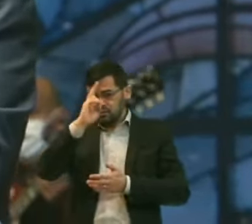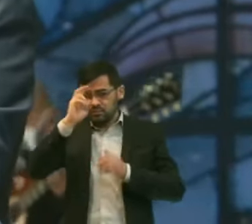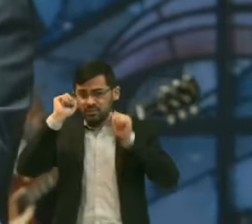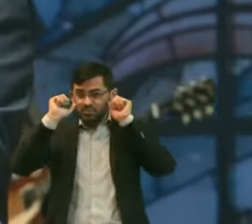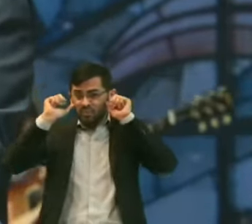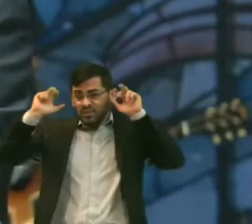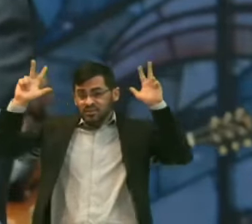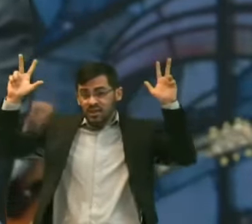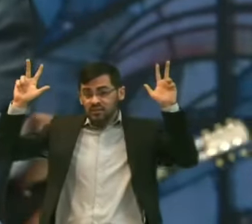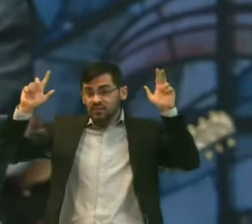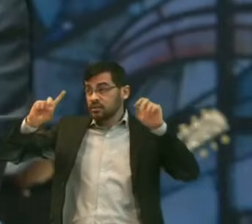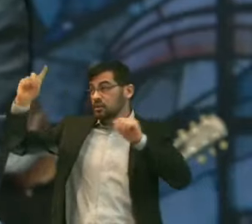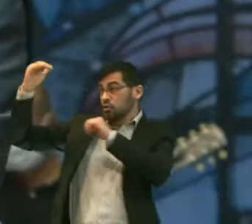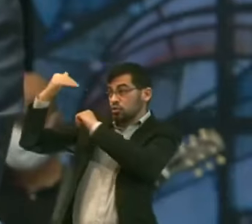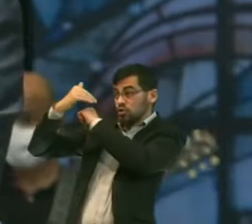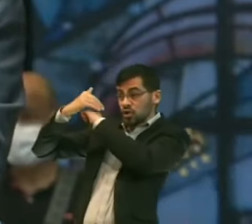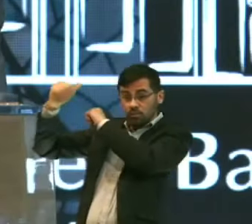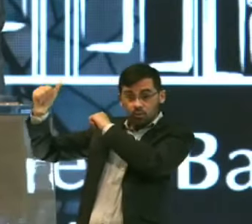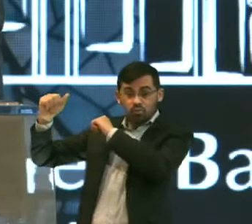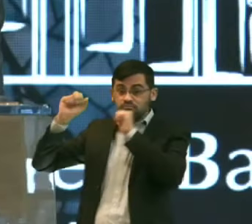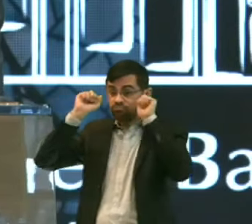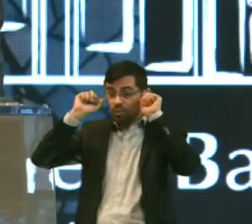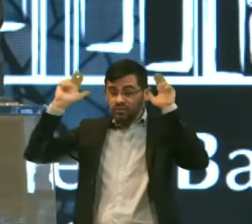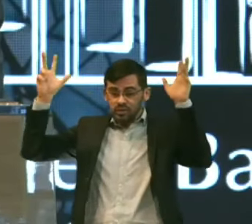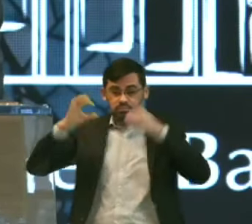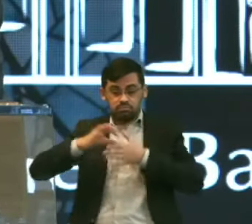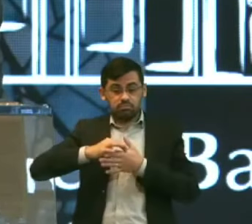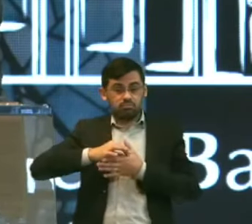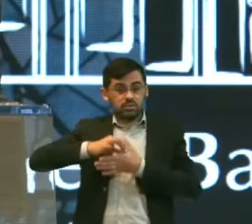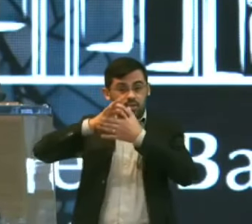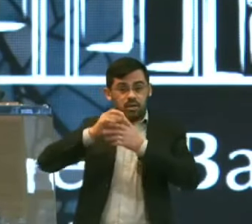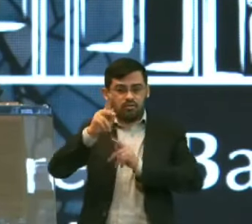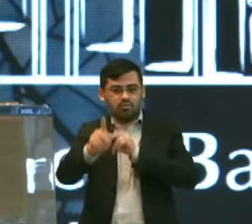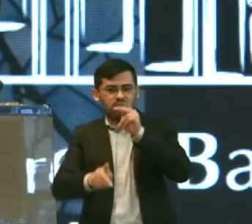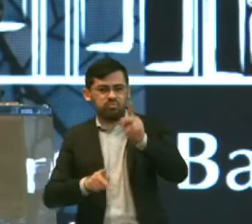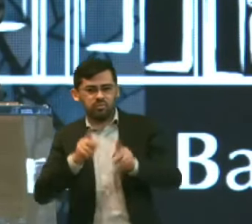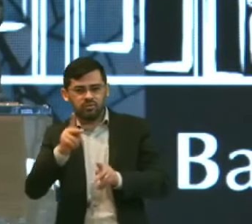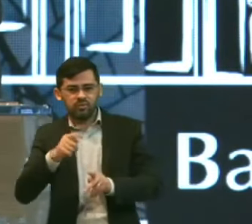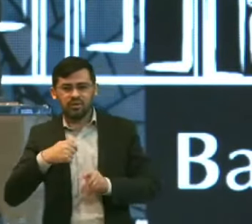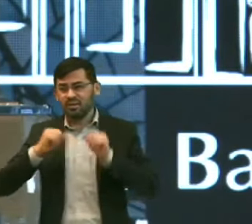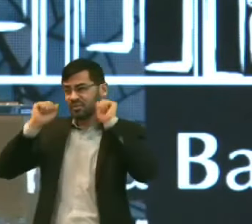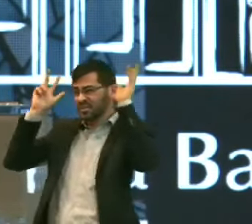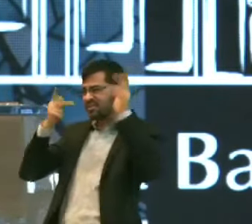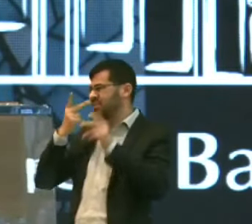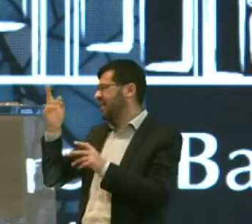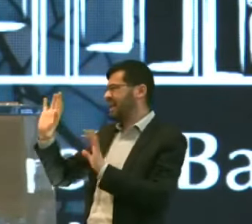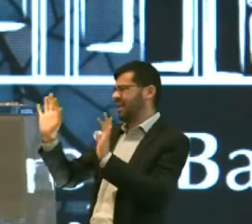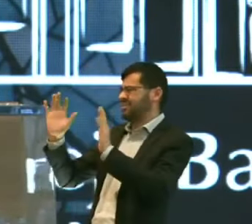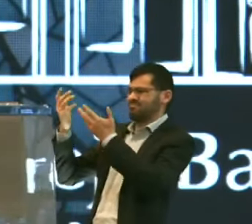E Liderar o seu povo E ele disse Que não queria ir